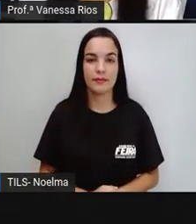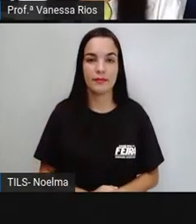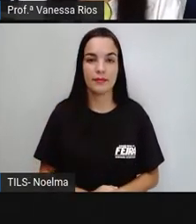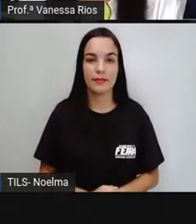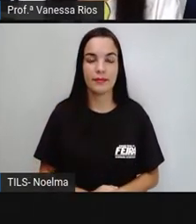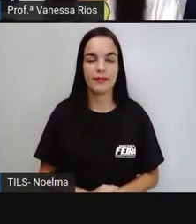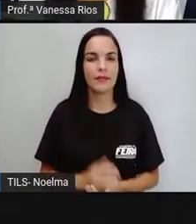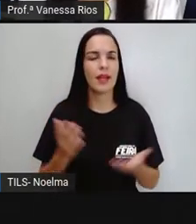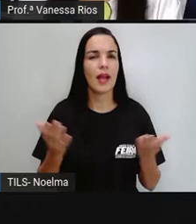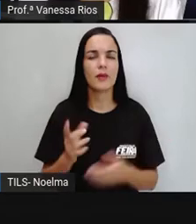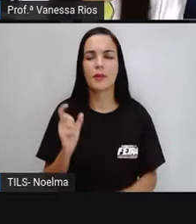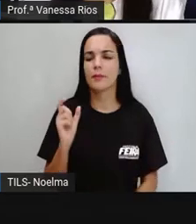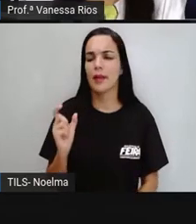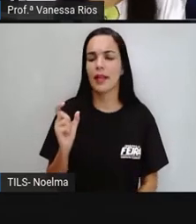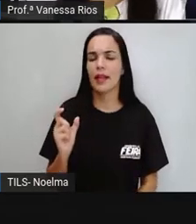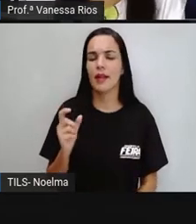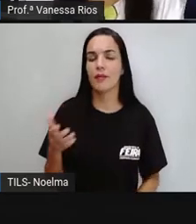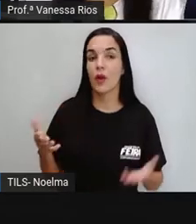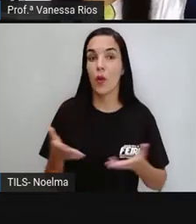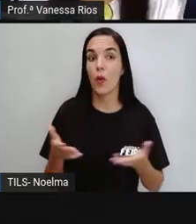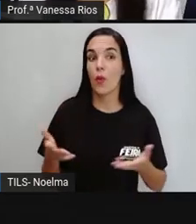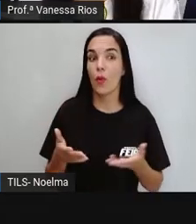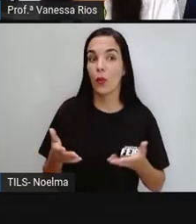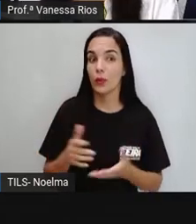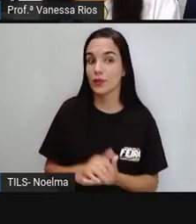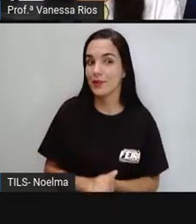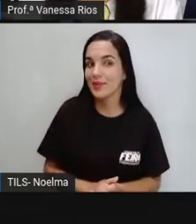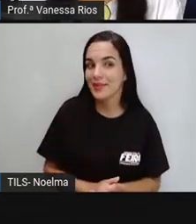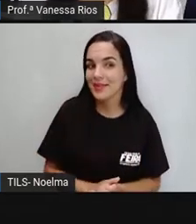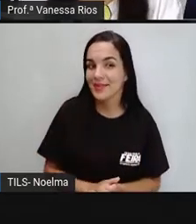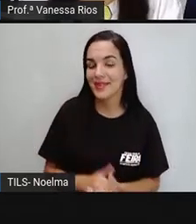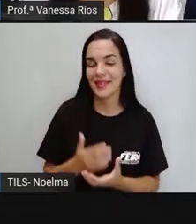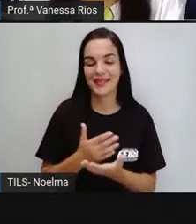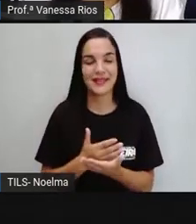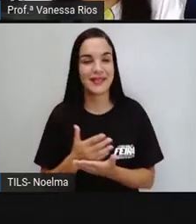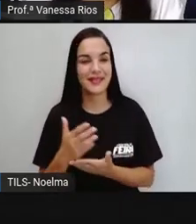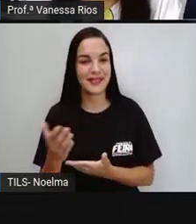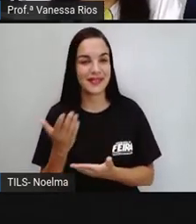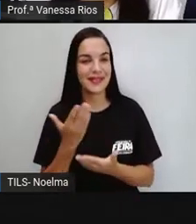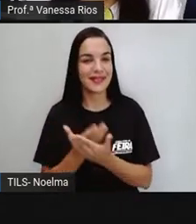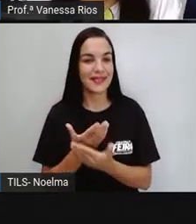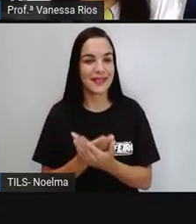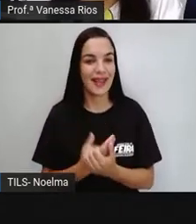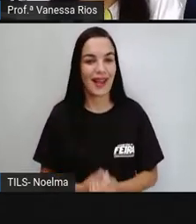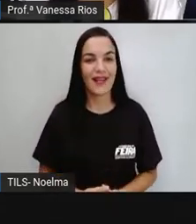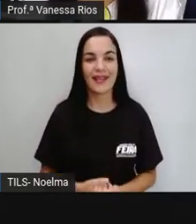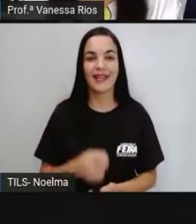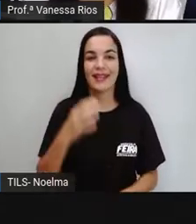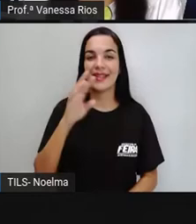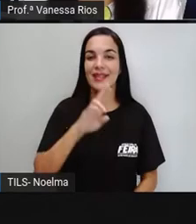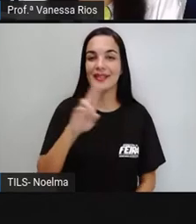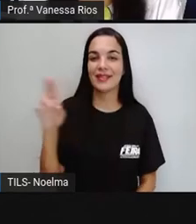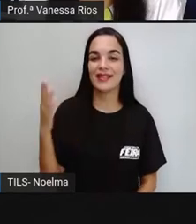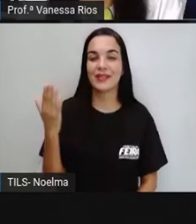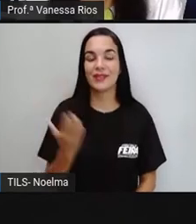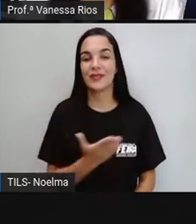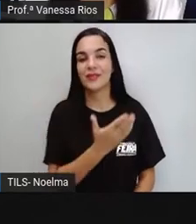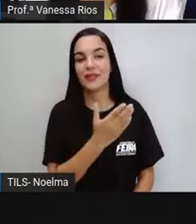E a palavra de hoje, não é a palavra que dará início aí aos nossos estudos e os nossos